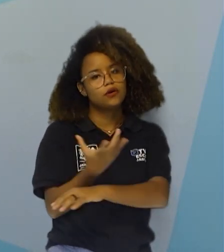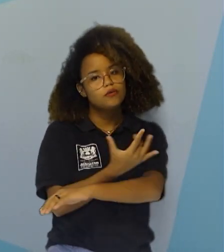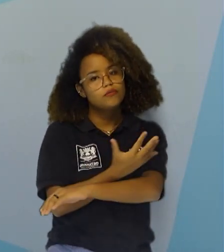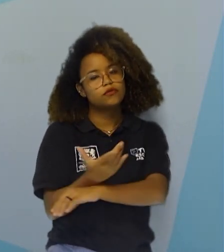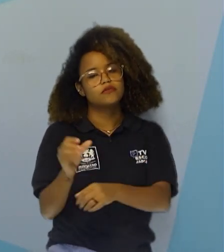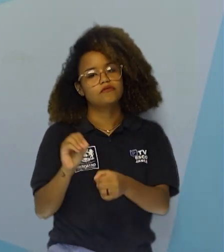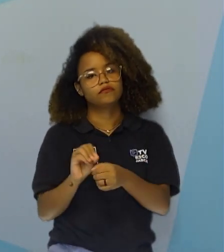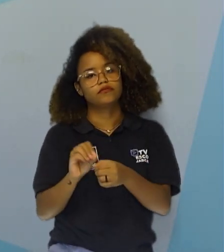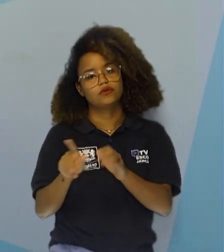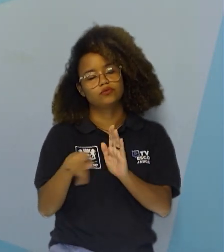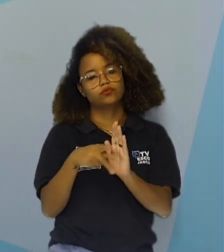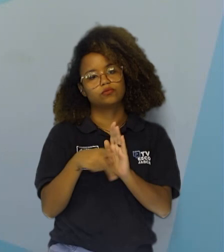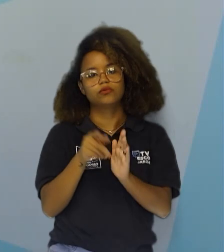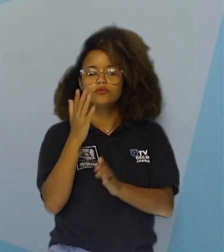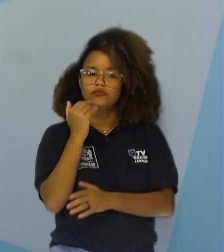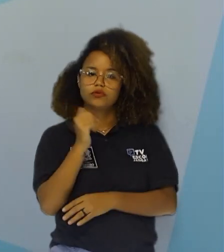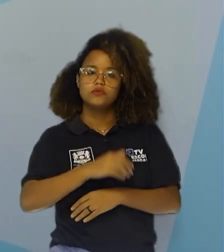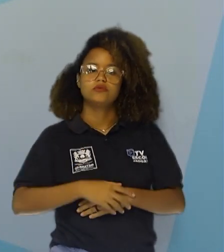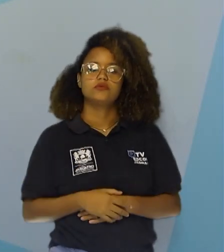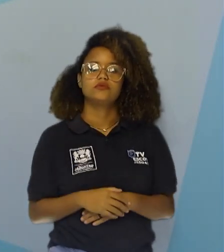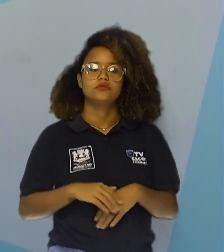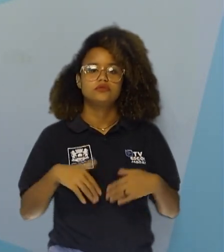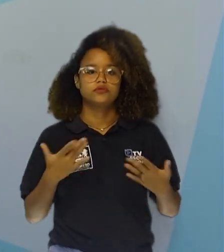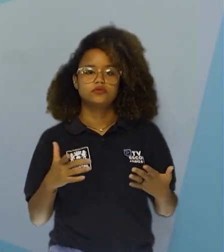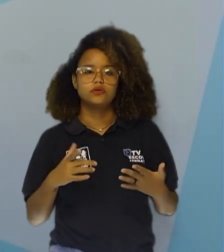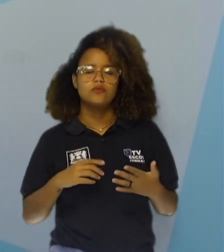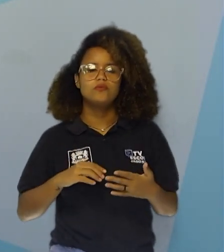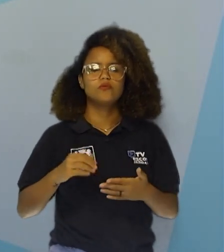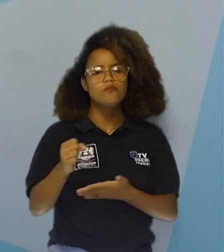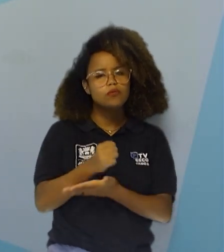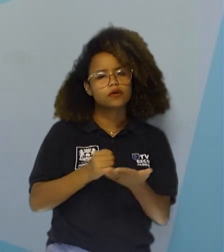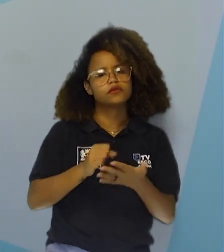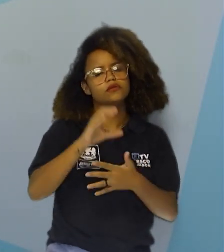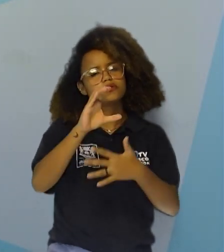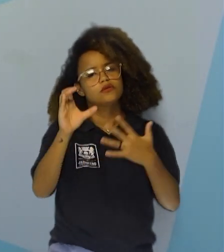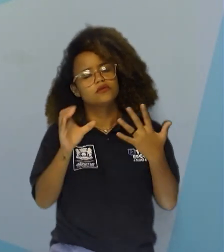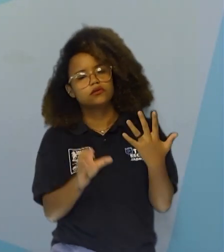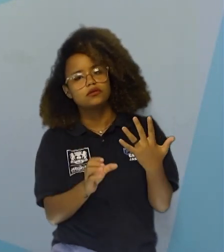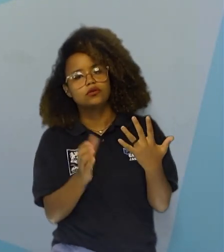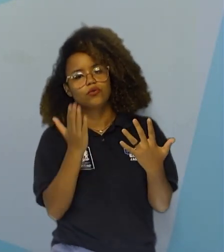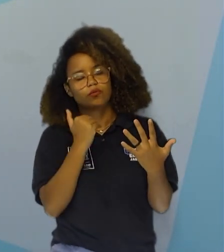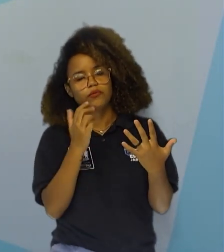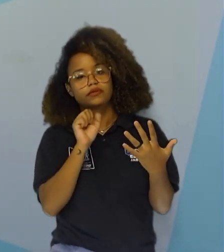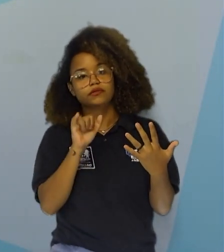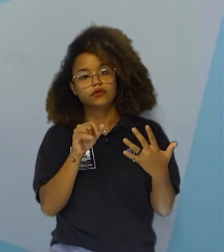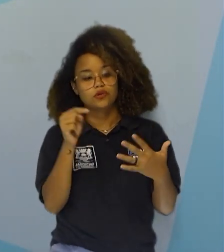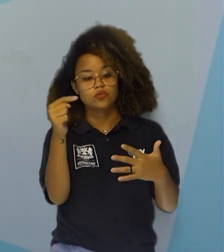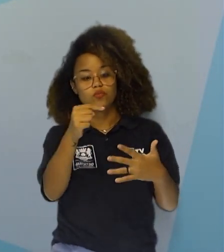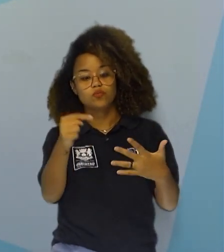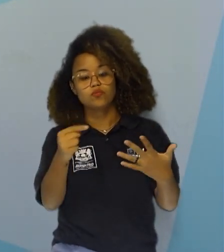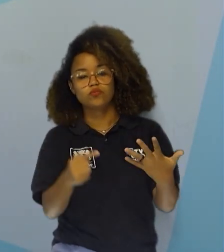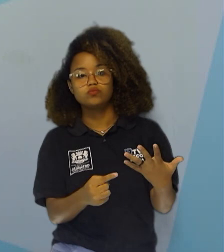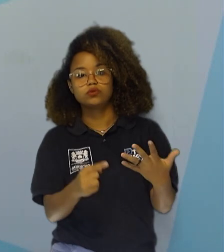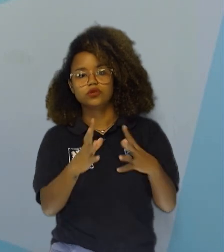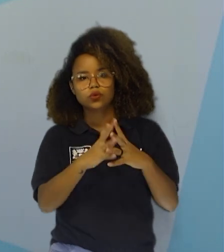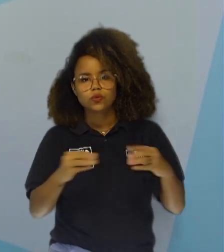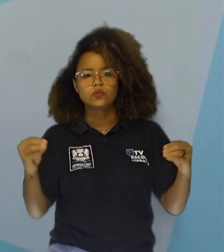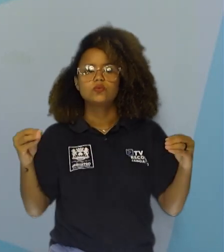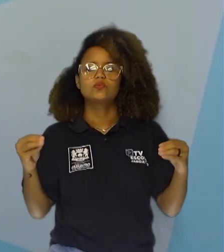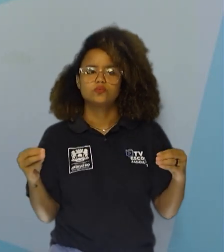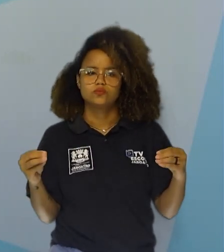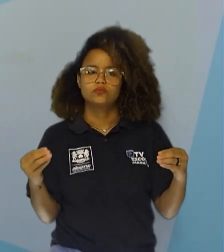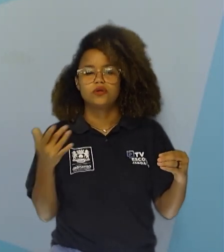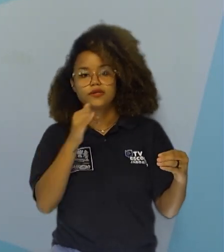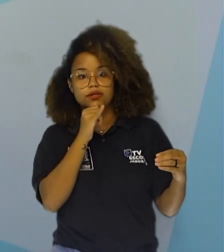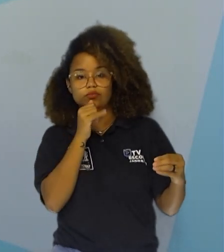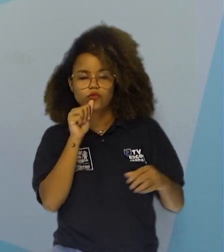produz seu próprio alimento. Então, base na nossa cadeia alimentar que acabamos de ver. Se um desses consumidores sumir, nesse caso a gente está